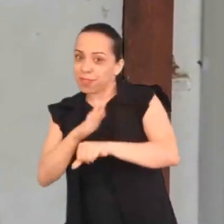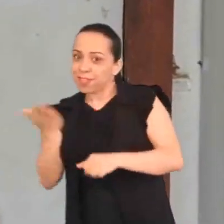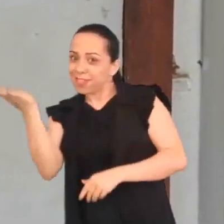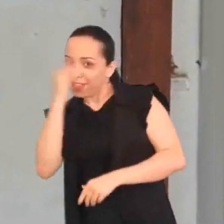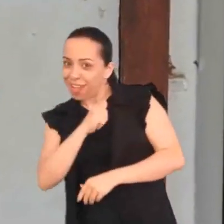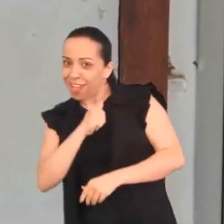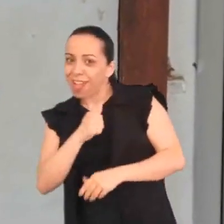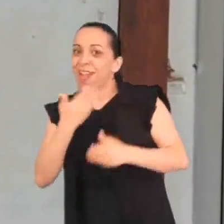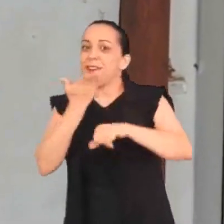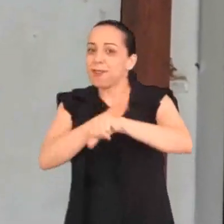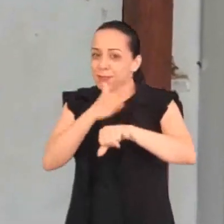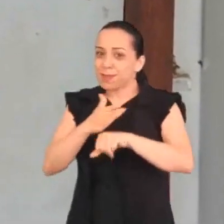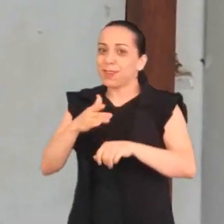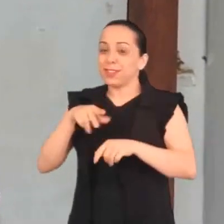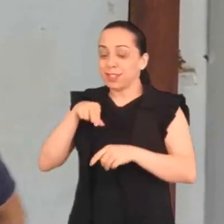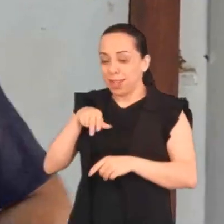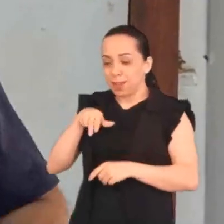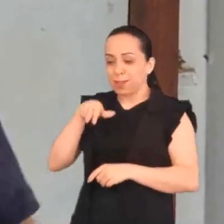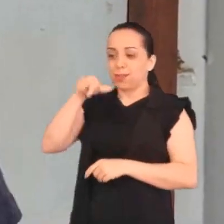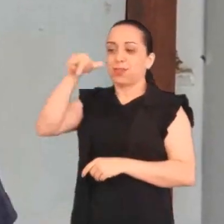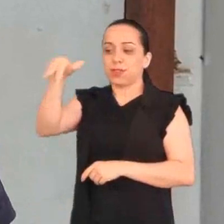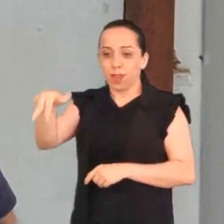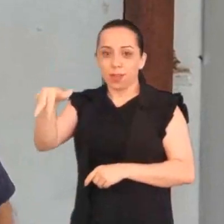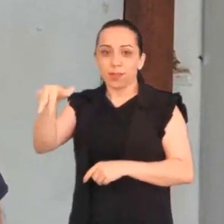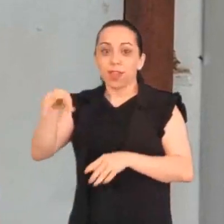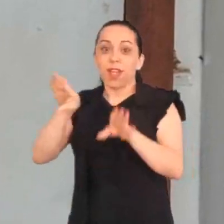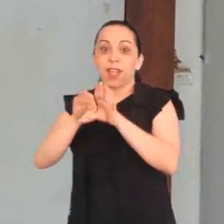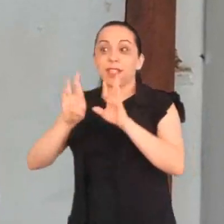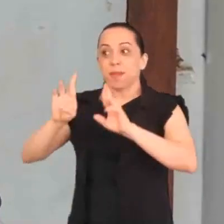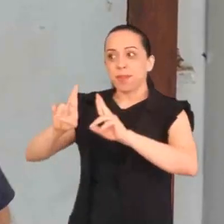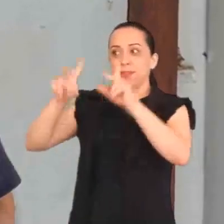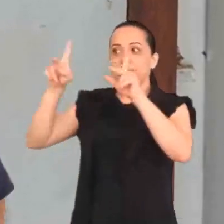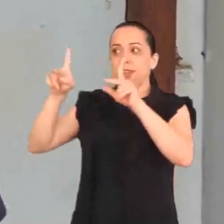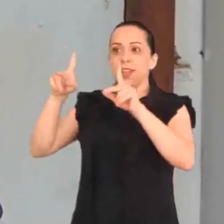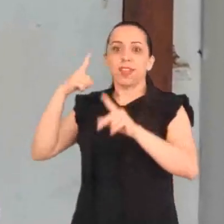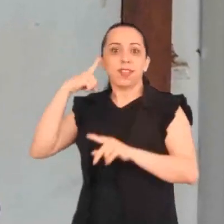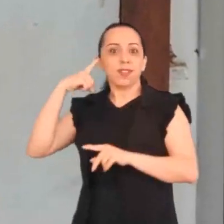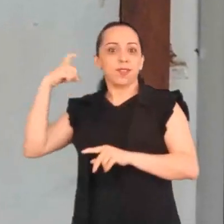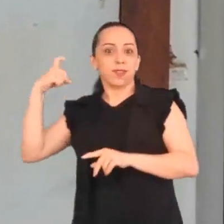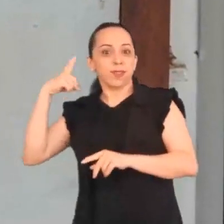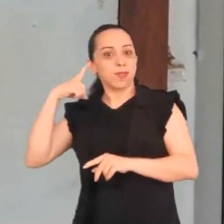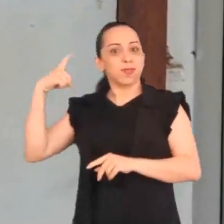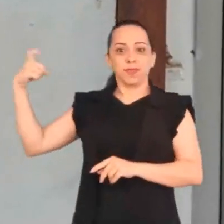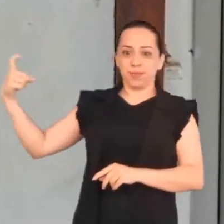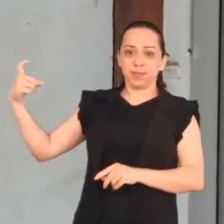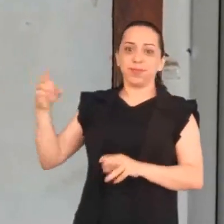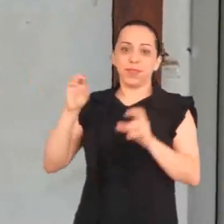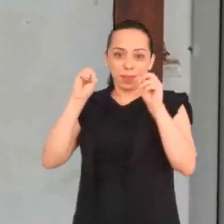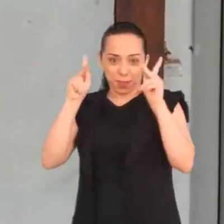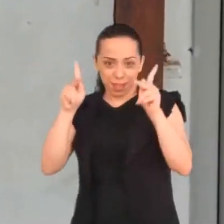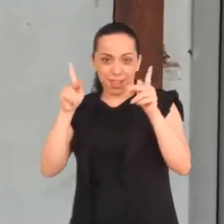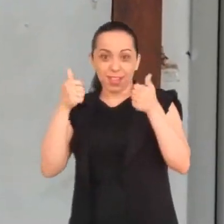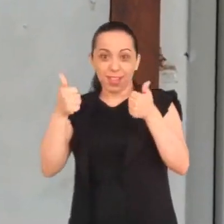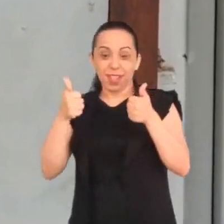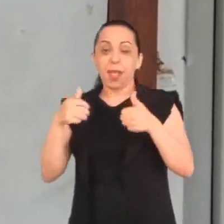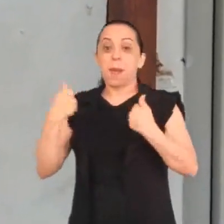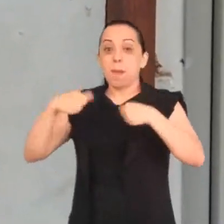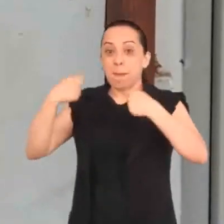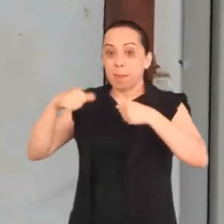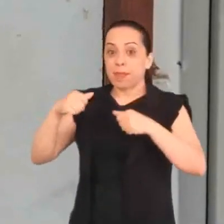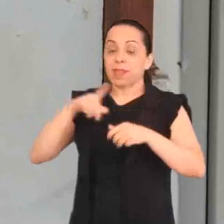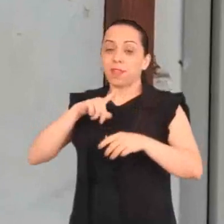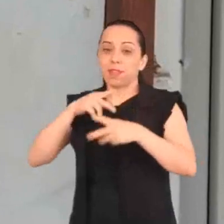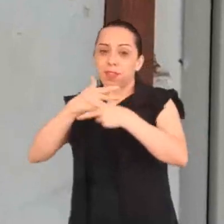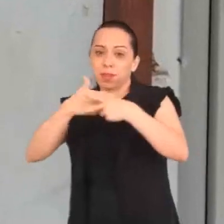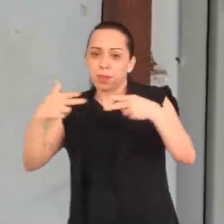Vamos praticar salto em distância e diferenciar a duração dos sons ao mesmo tempo. Para isso, vamos precisar de um